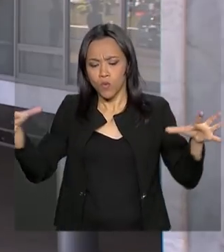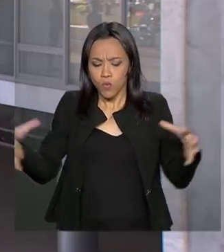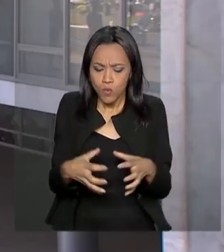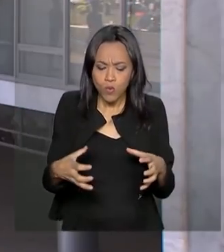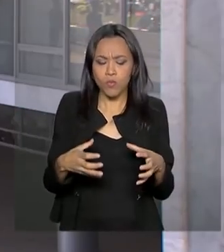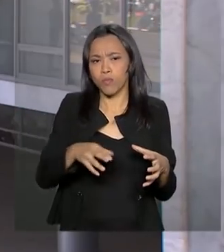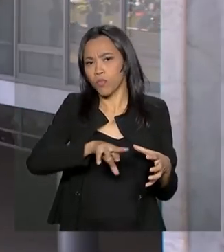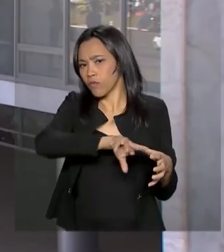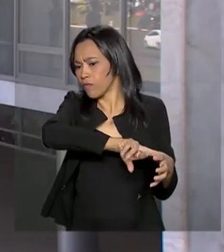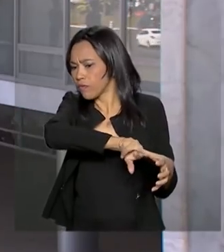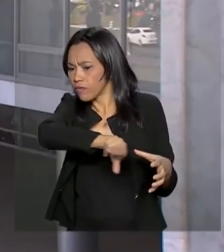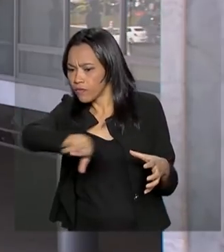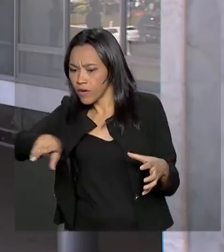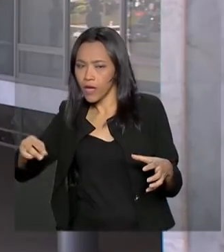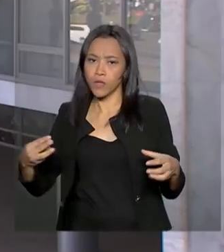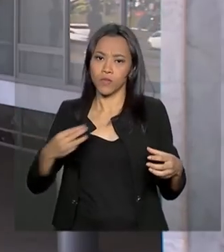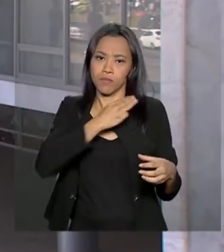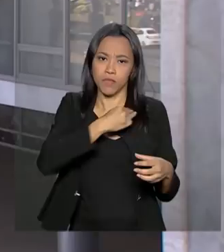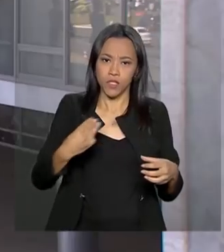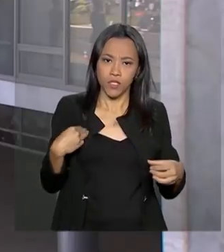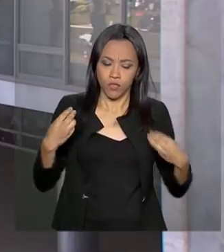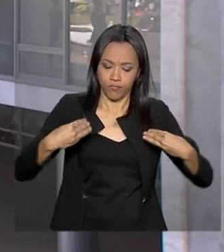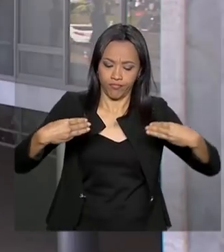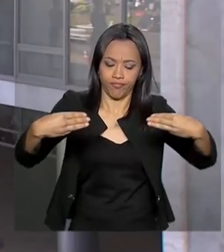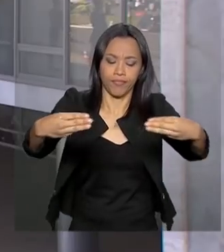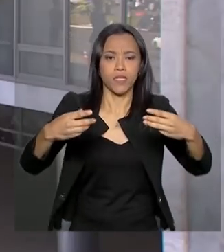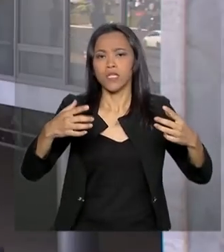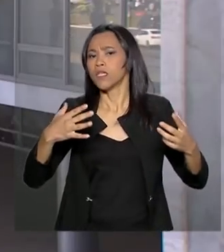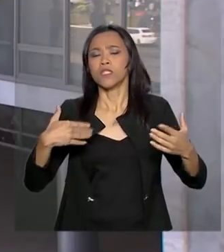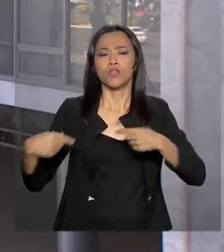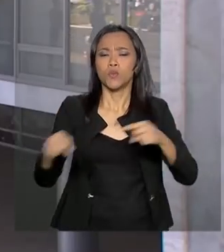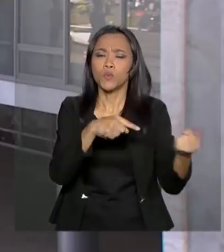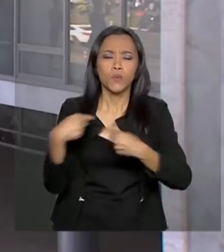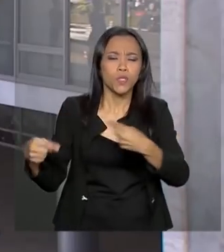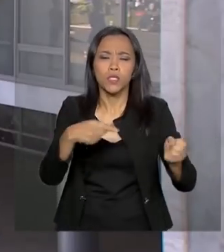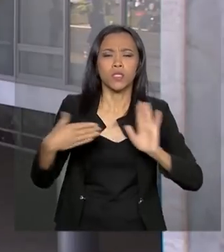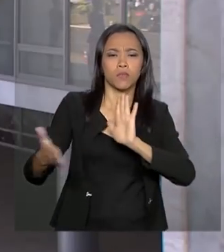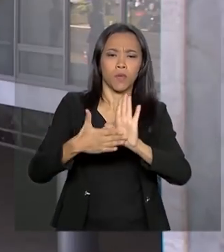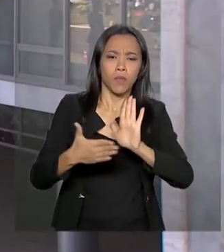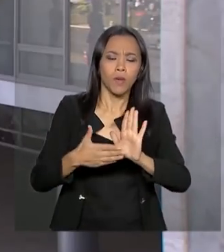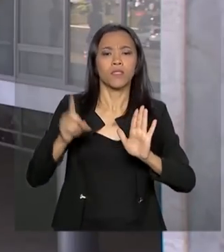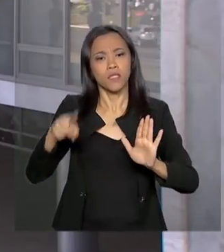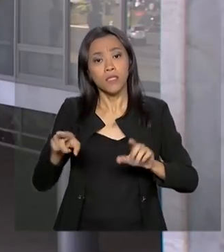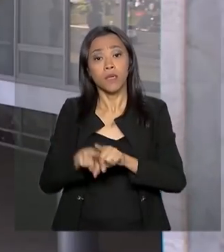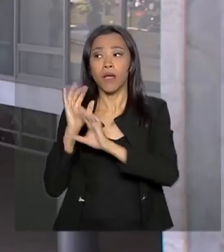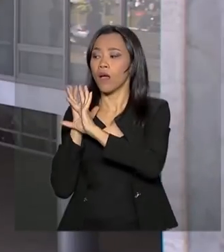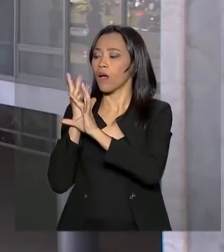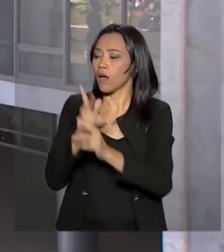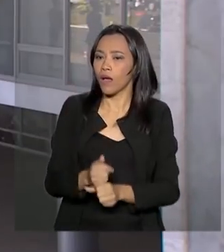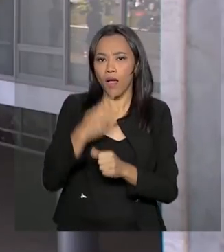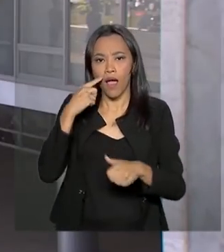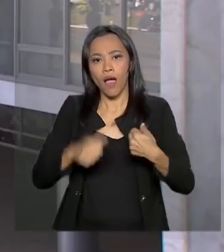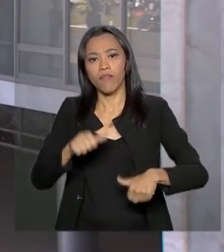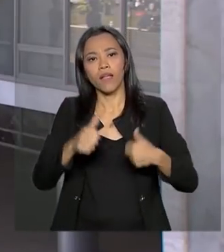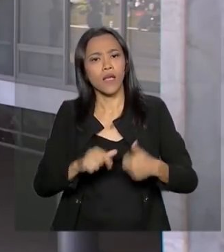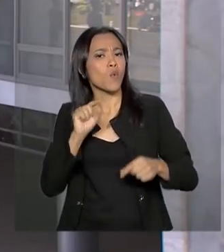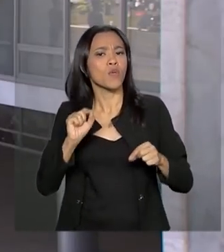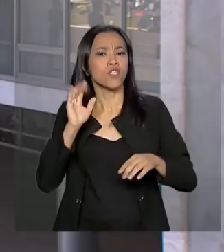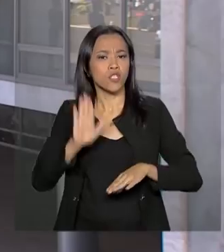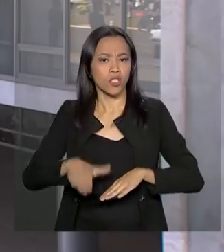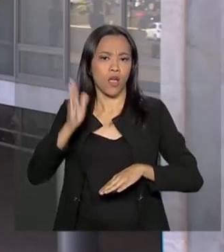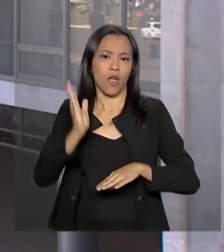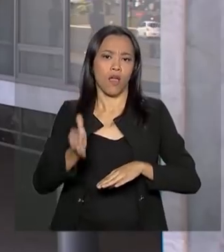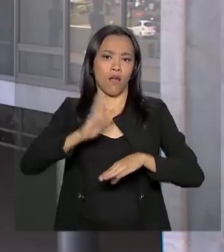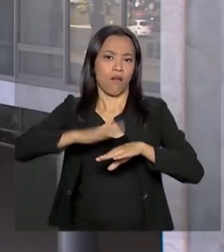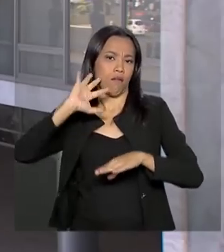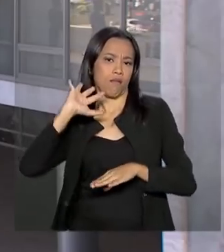ministros de Estado, discute medidas a serem postas em prática e avalia ações já tomadas pelo governo federal. E